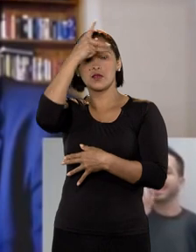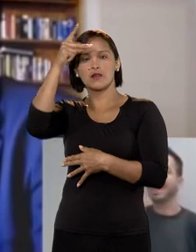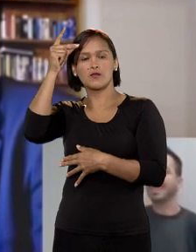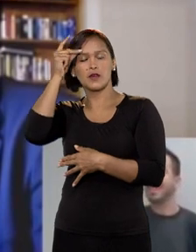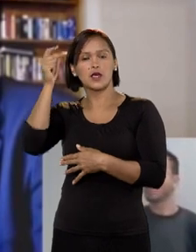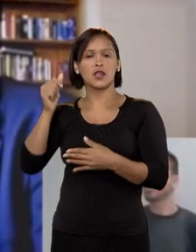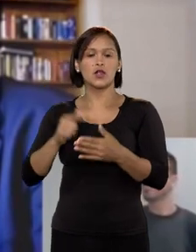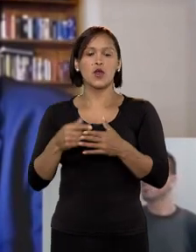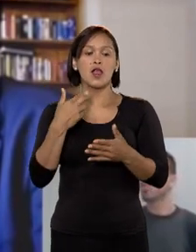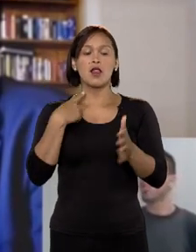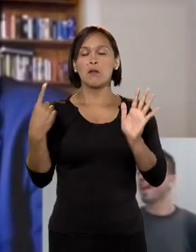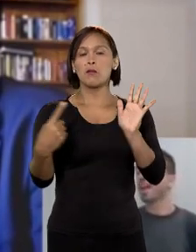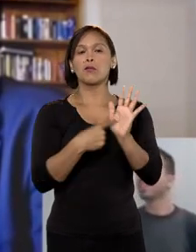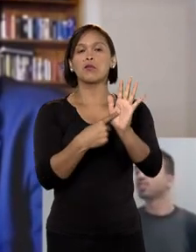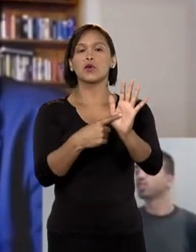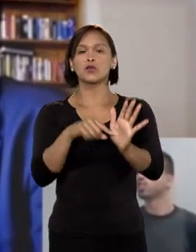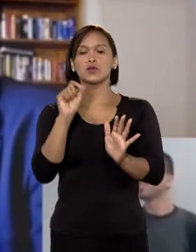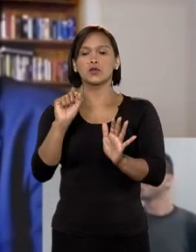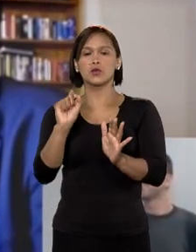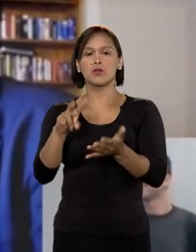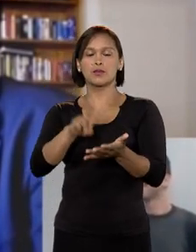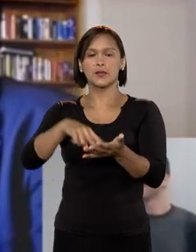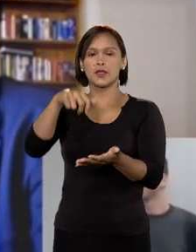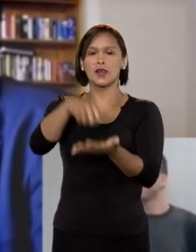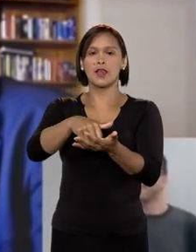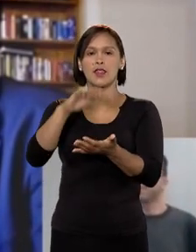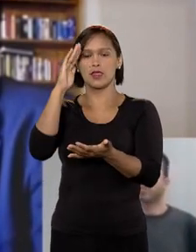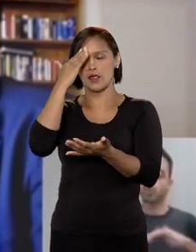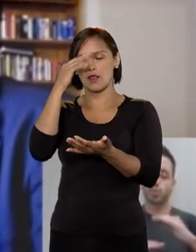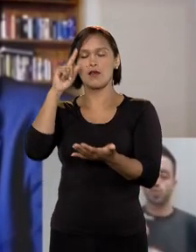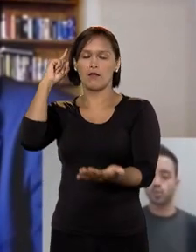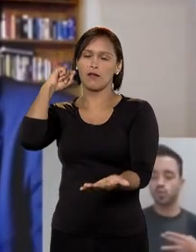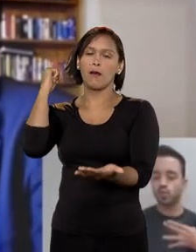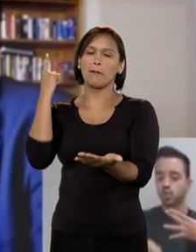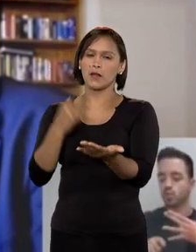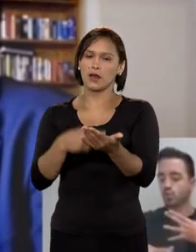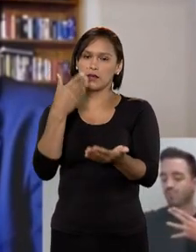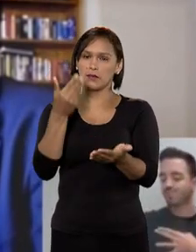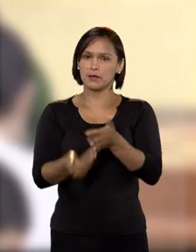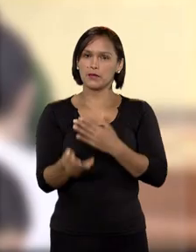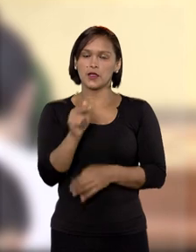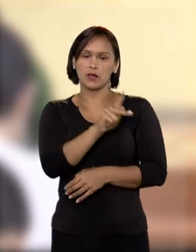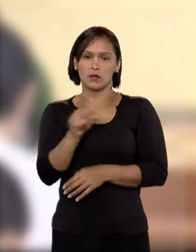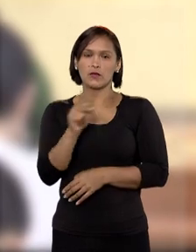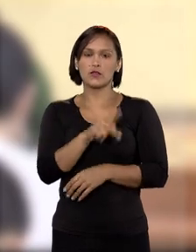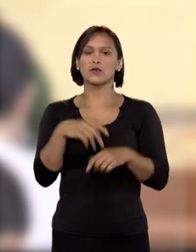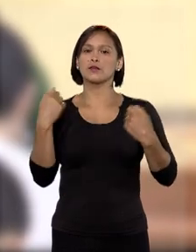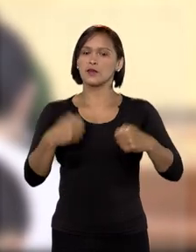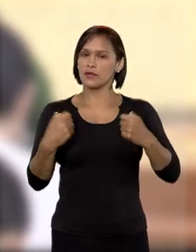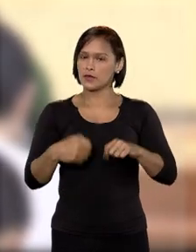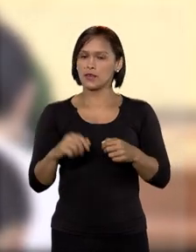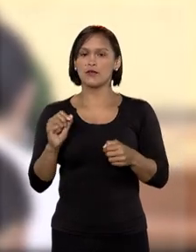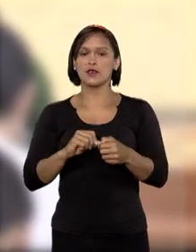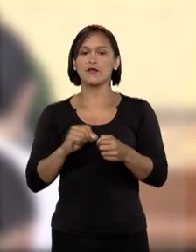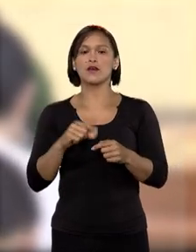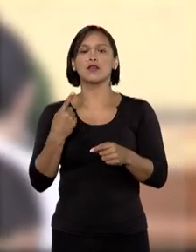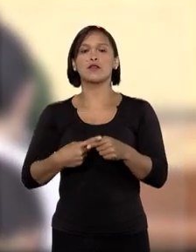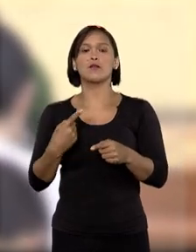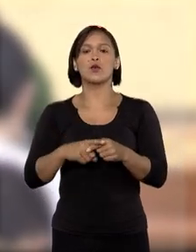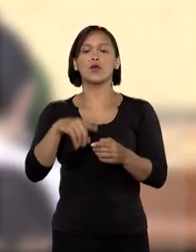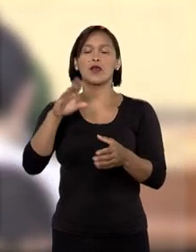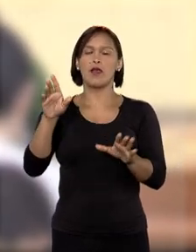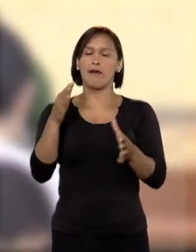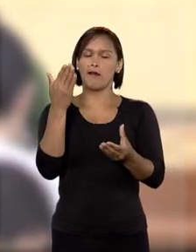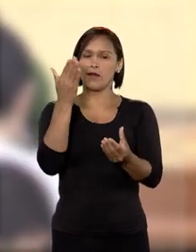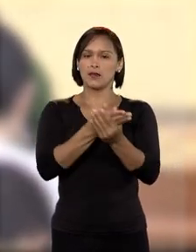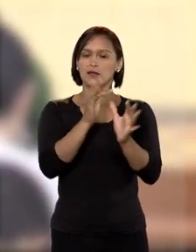Joel Ilan Passiornik pontuou que a sentença condenatória entendeu que a aplicação da perda do cargo de professor seria necessária por